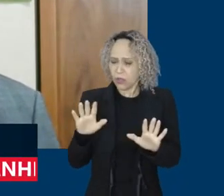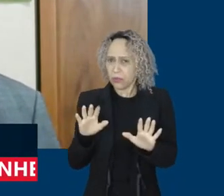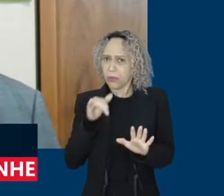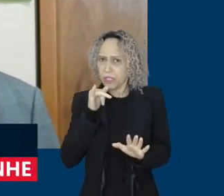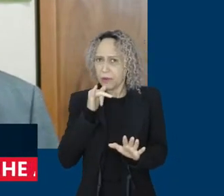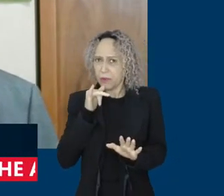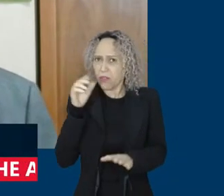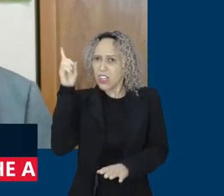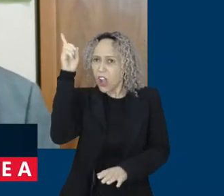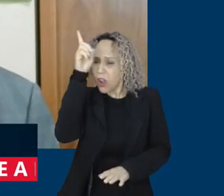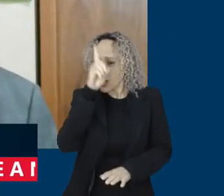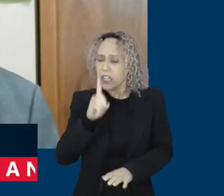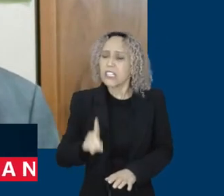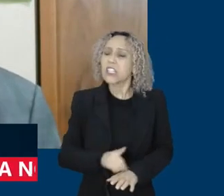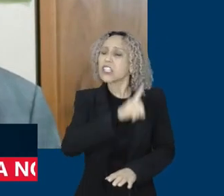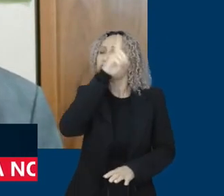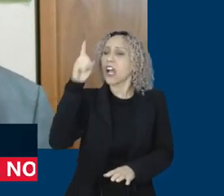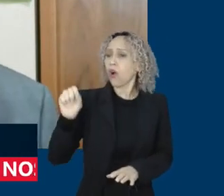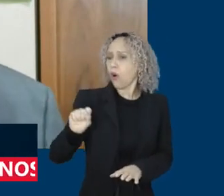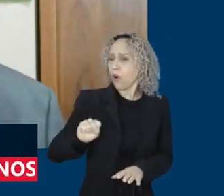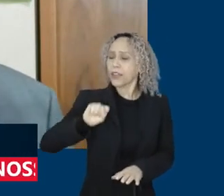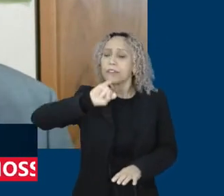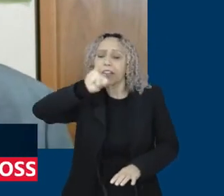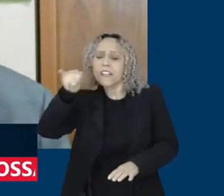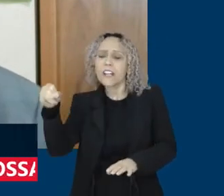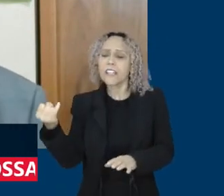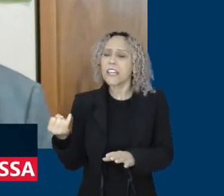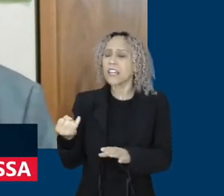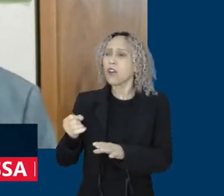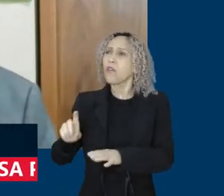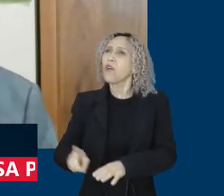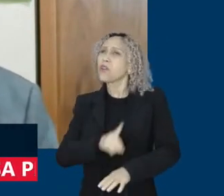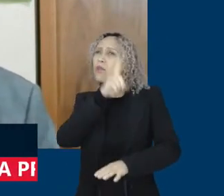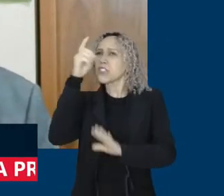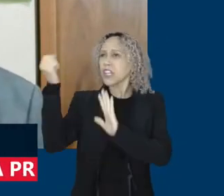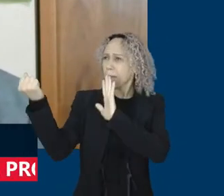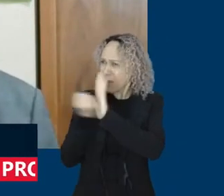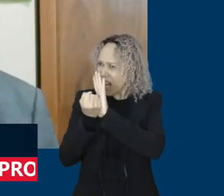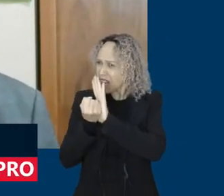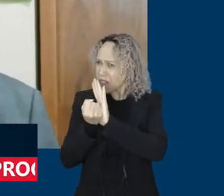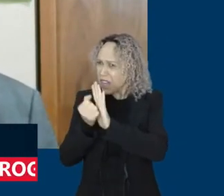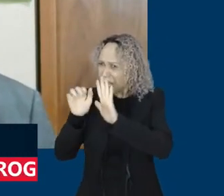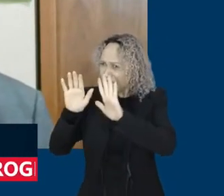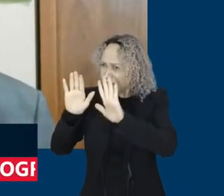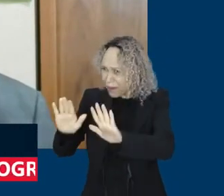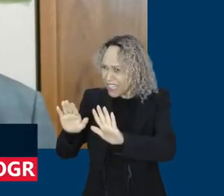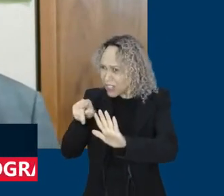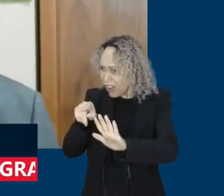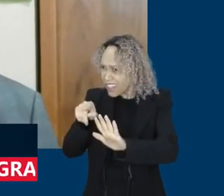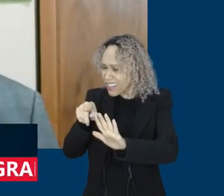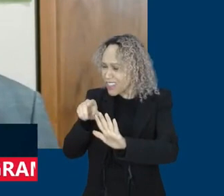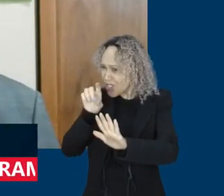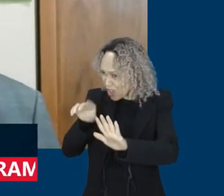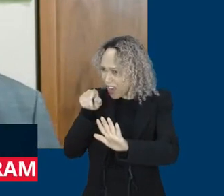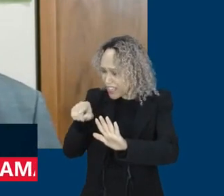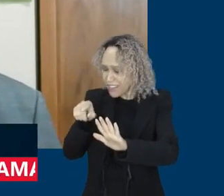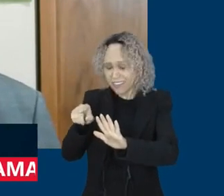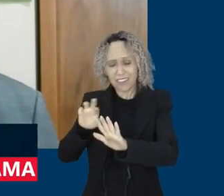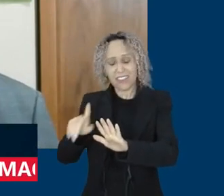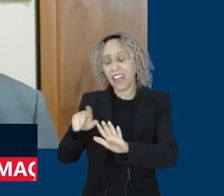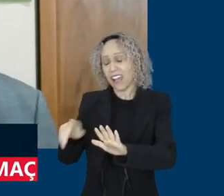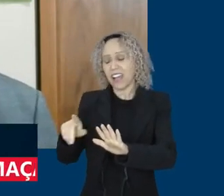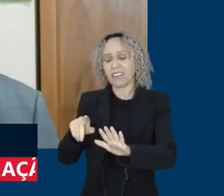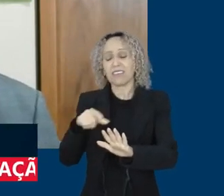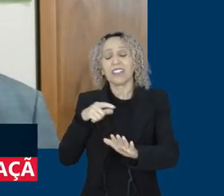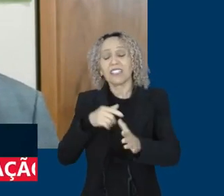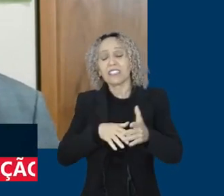fatídica, mas é preciso ver o que levou ao 8 de janeiro. Esse é o trabalho que a CPMI tem. Nós vamos ouvir esse pessoal